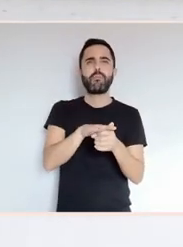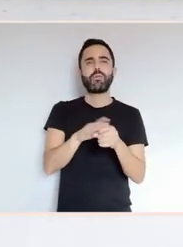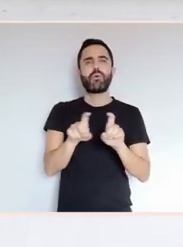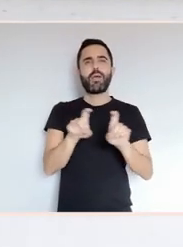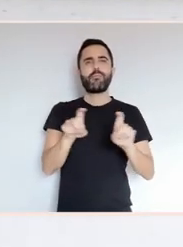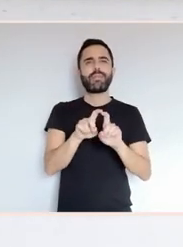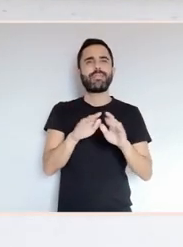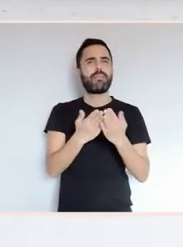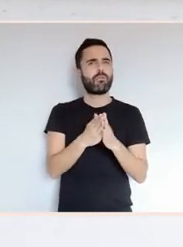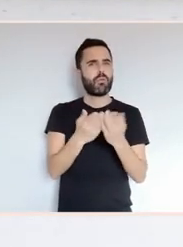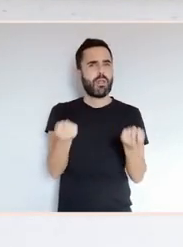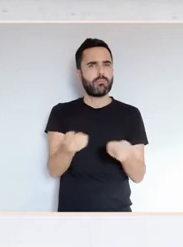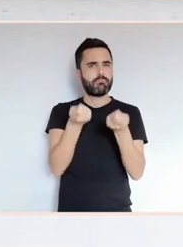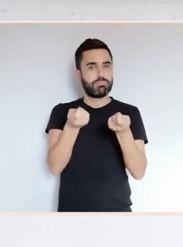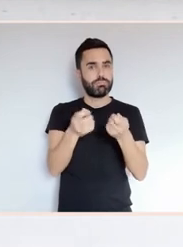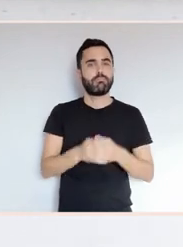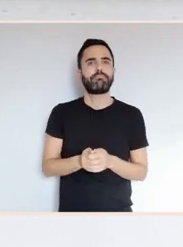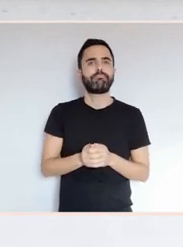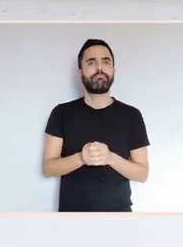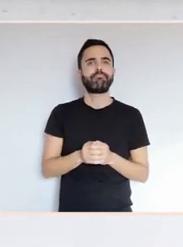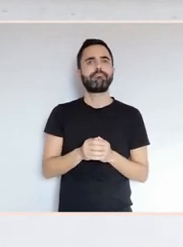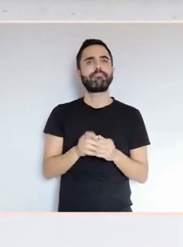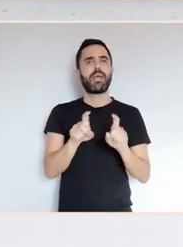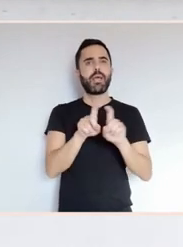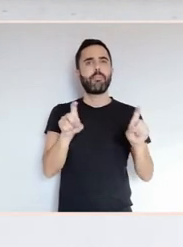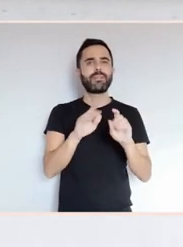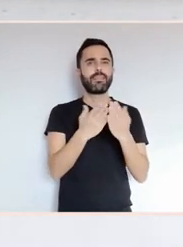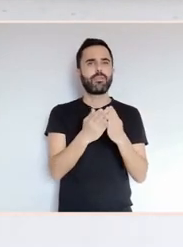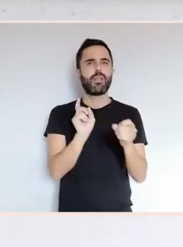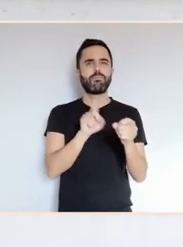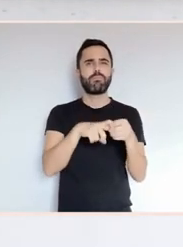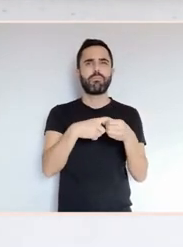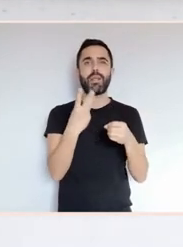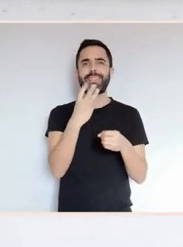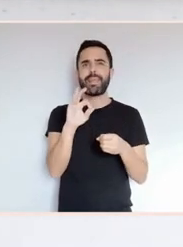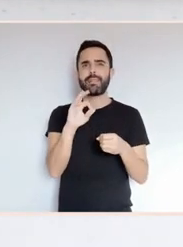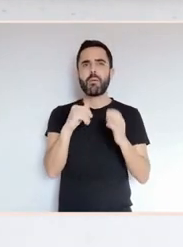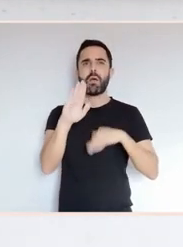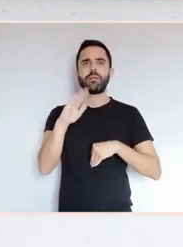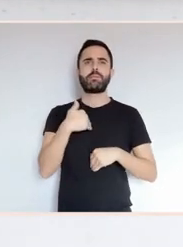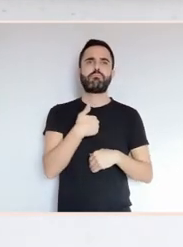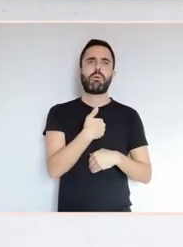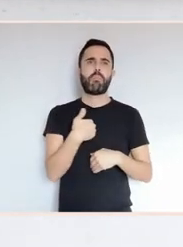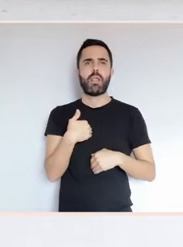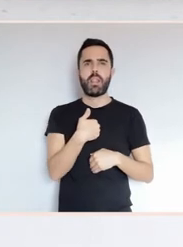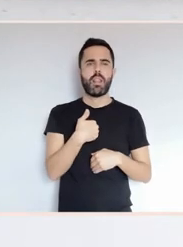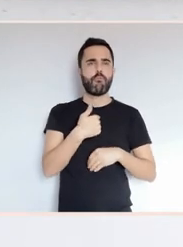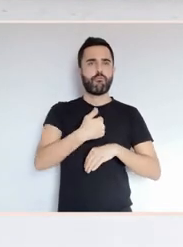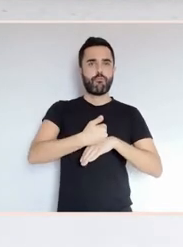Participou en cerca de 30 editoriais, ás veces, cun papel mater, non fundador.